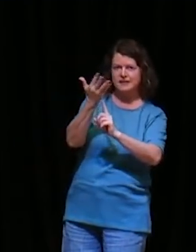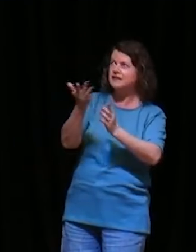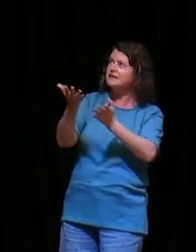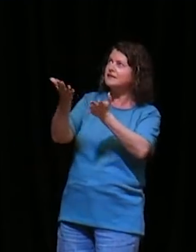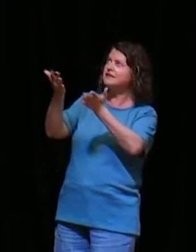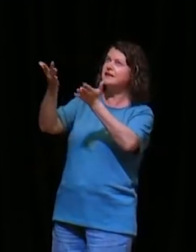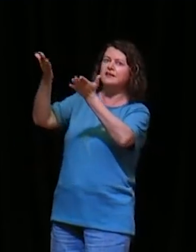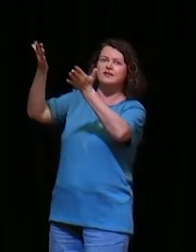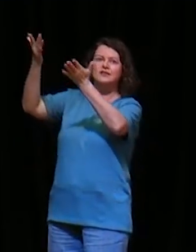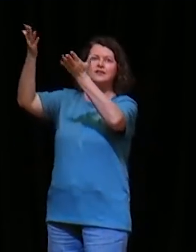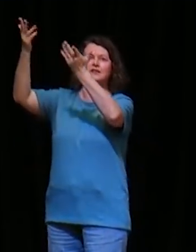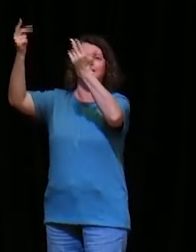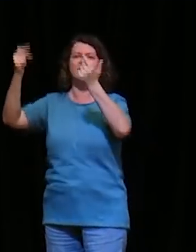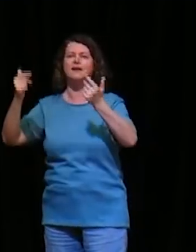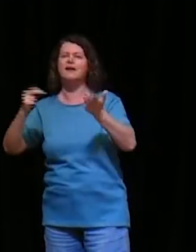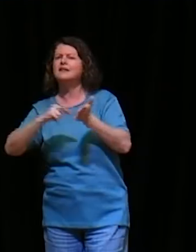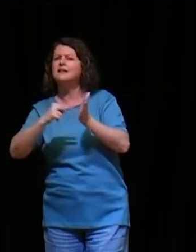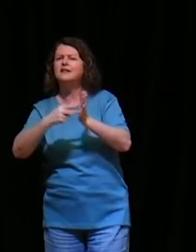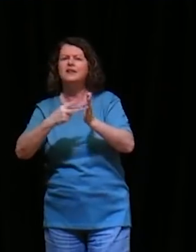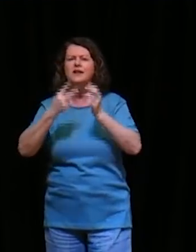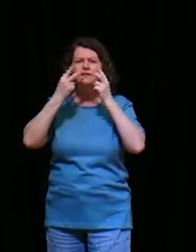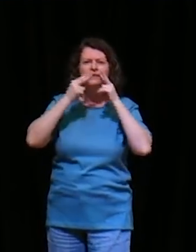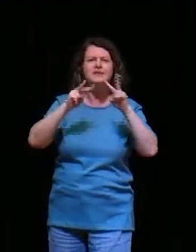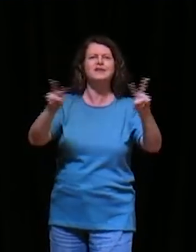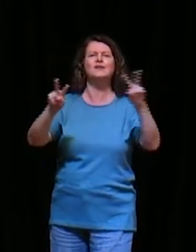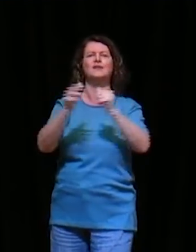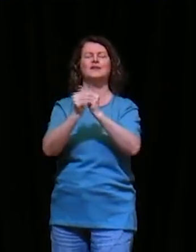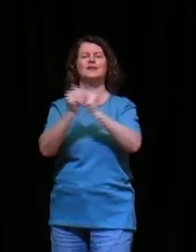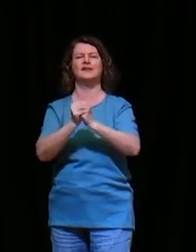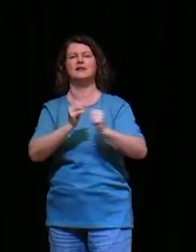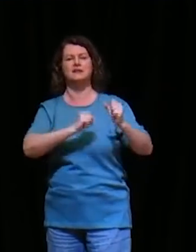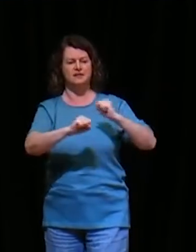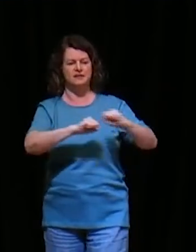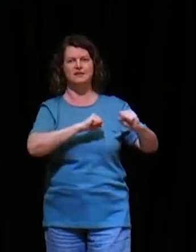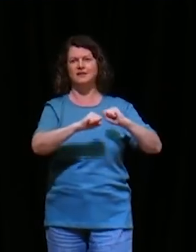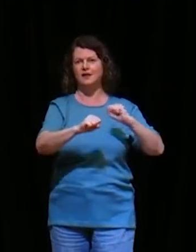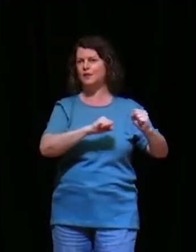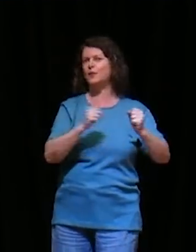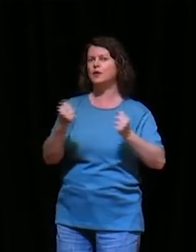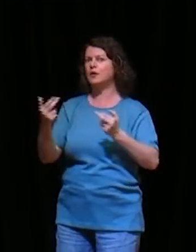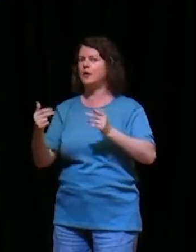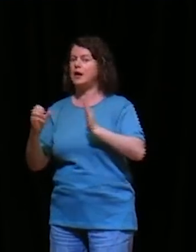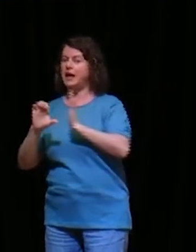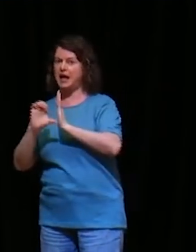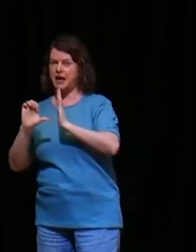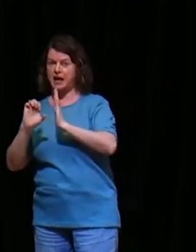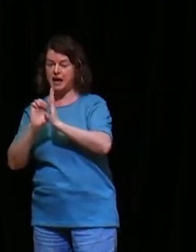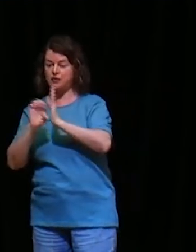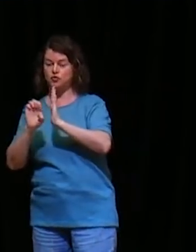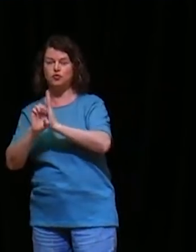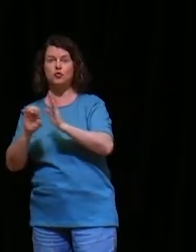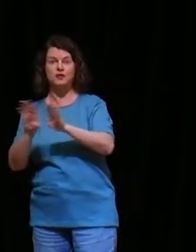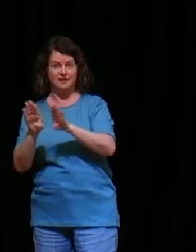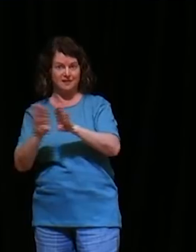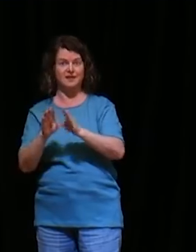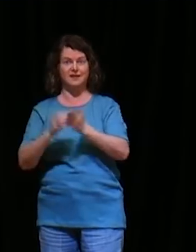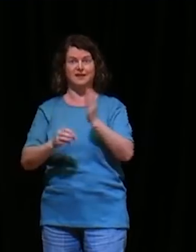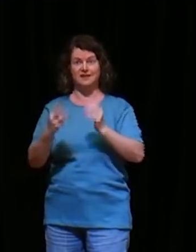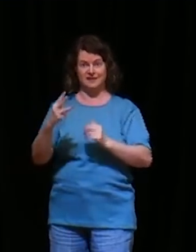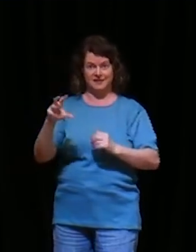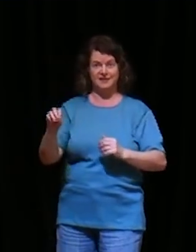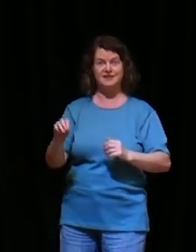visão da oração, tanto o Salmo 141, quanto o Êxodo 30, está dizendo, que isso deve ser, um sacrifício